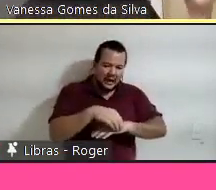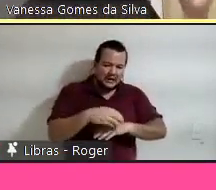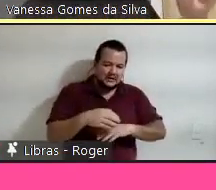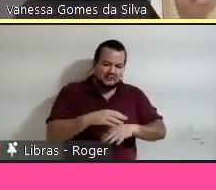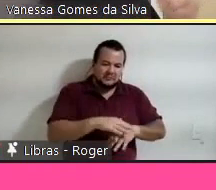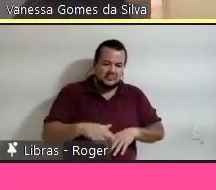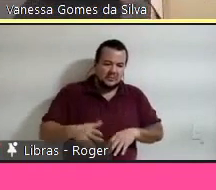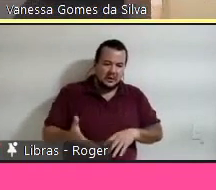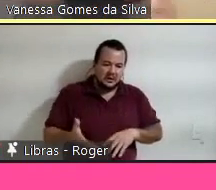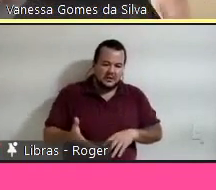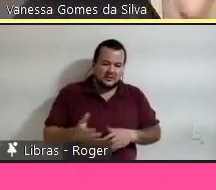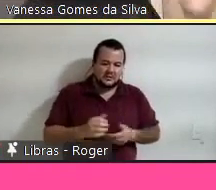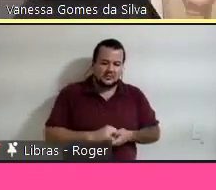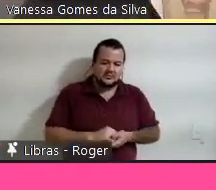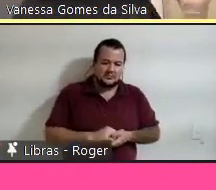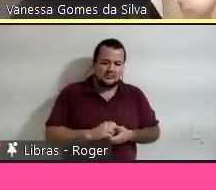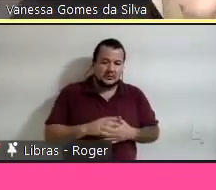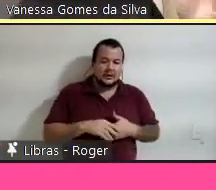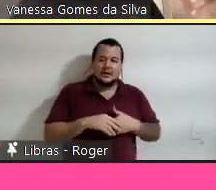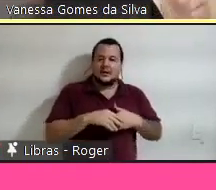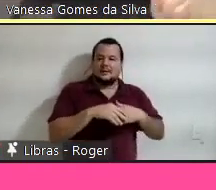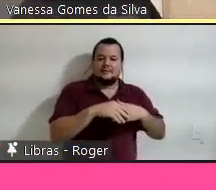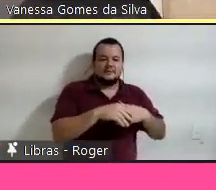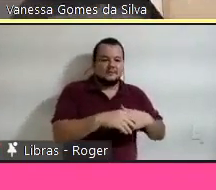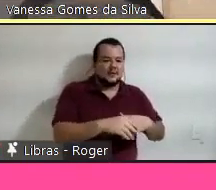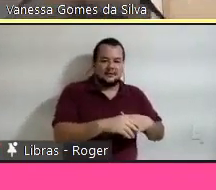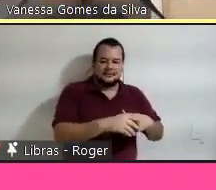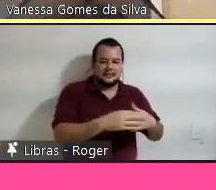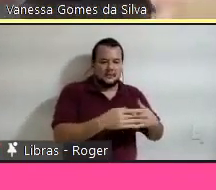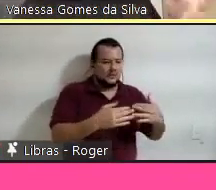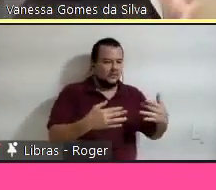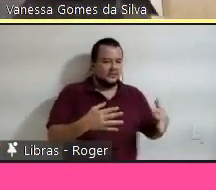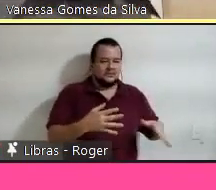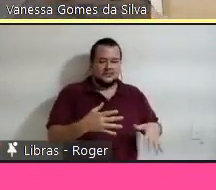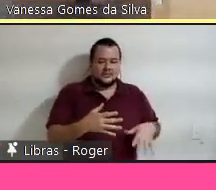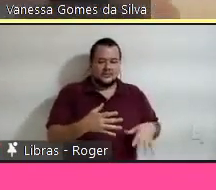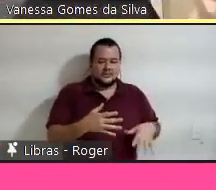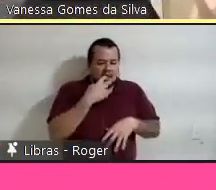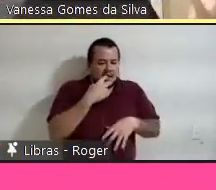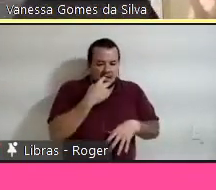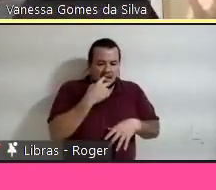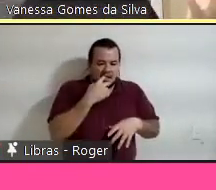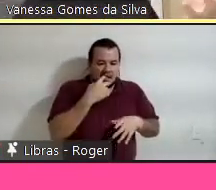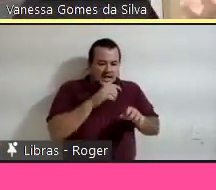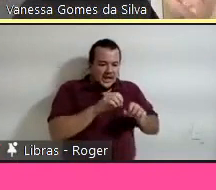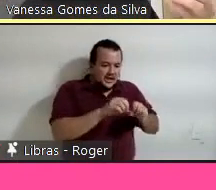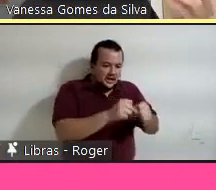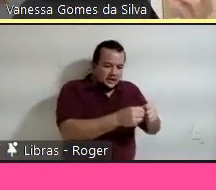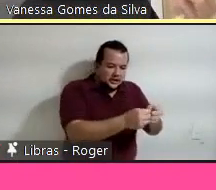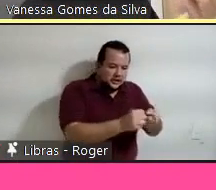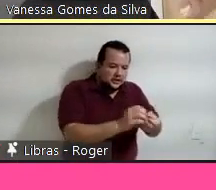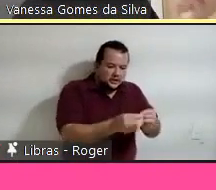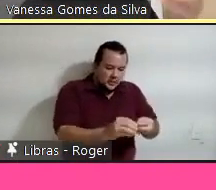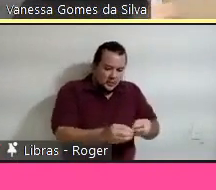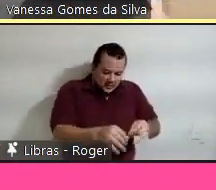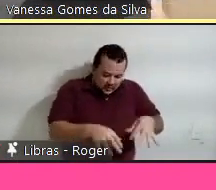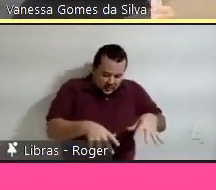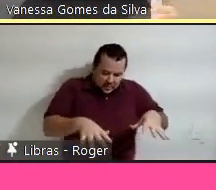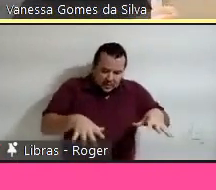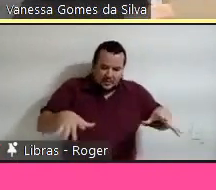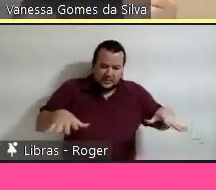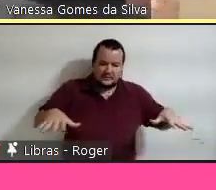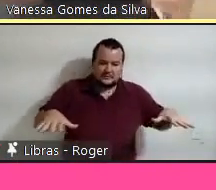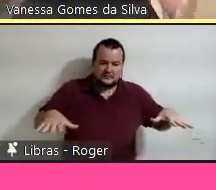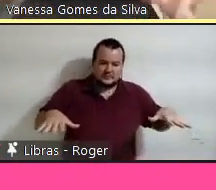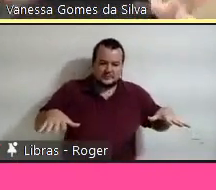kit de fazer inveja para o MacGyver, para os que lembram disso, desmontarem ou destruírem essas pecinhas para entenderem bem quais